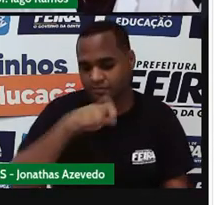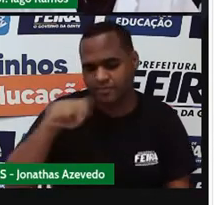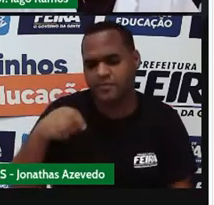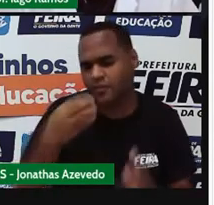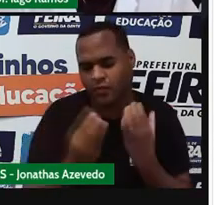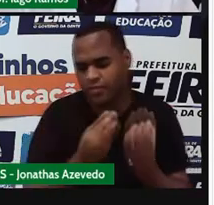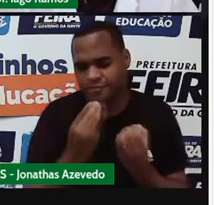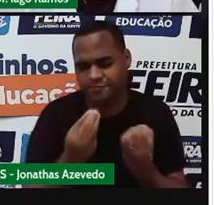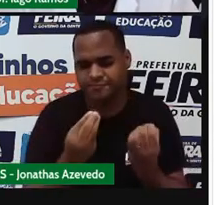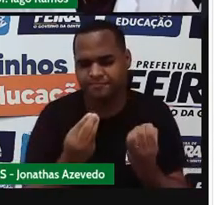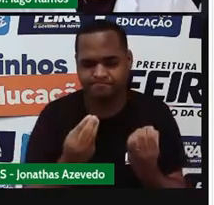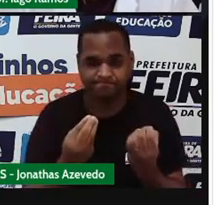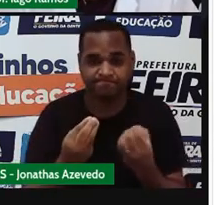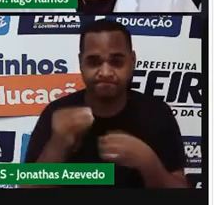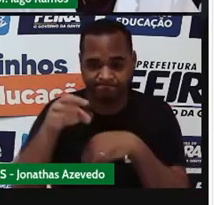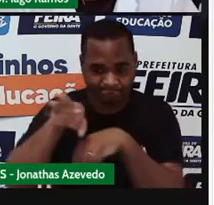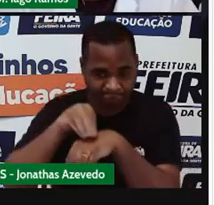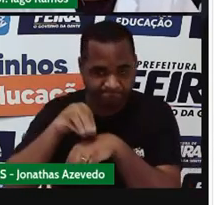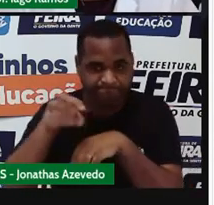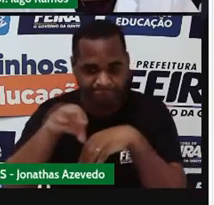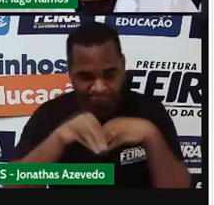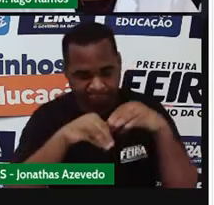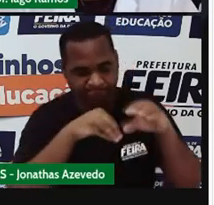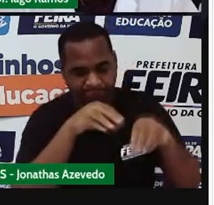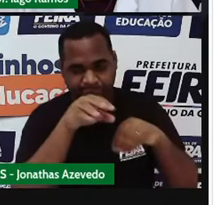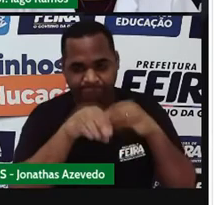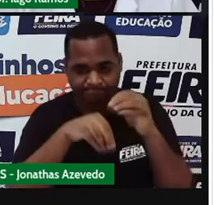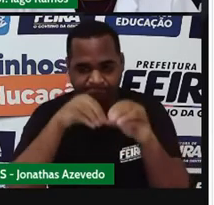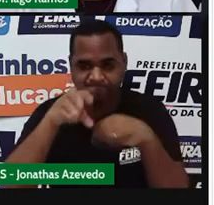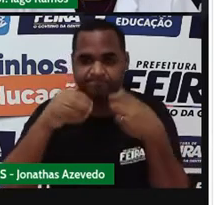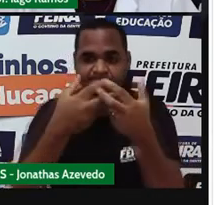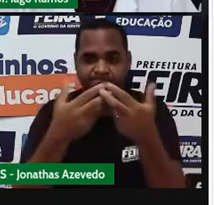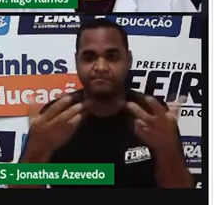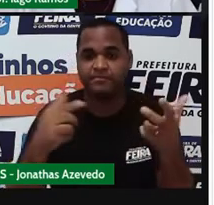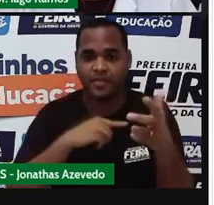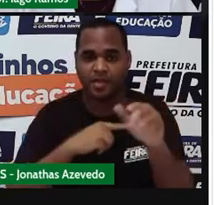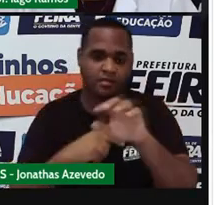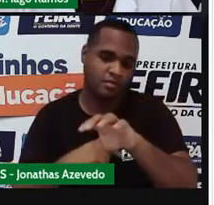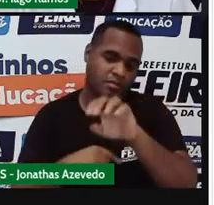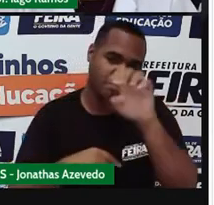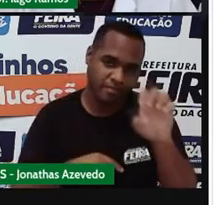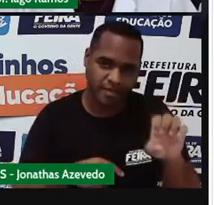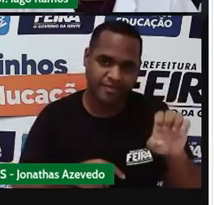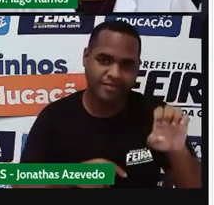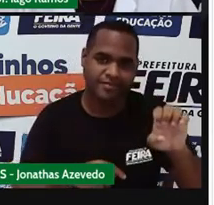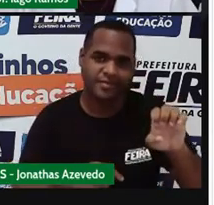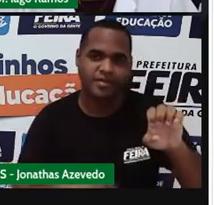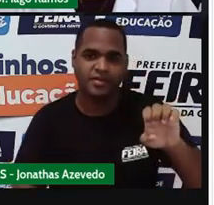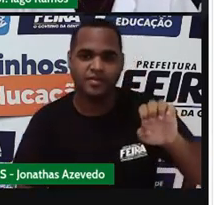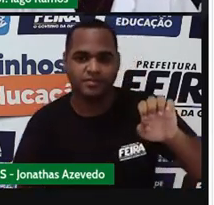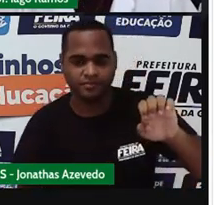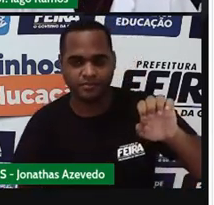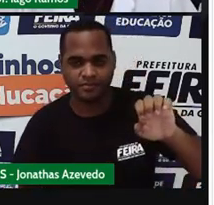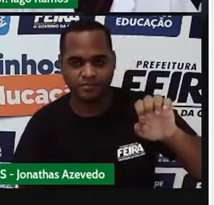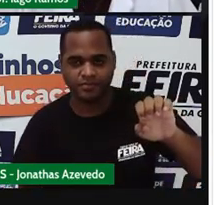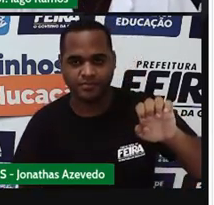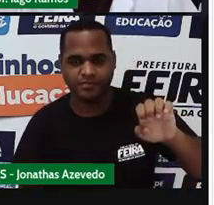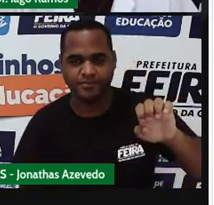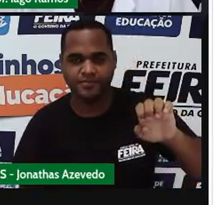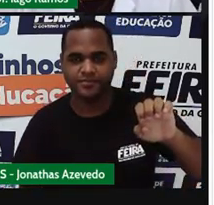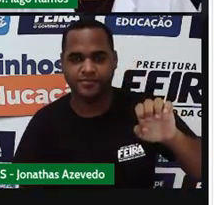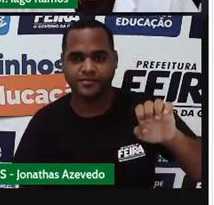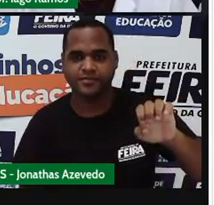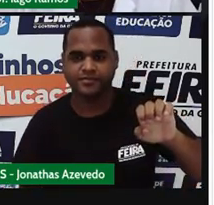Juntando tudo isso aqui do lado esquerdo, juntando tudo isso, né? Se eu falo